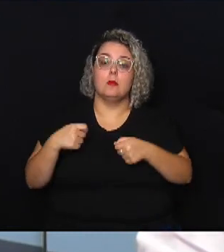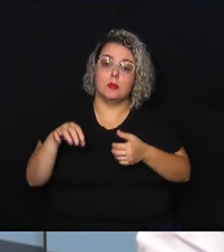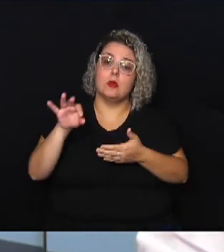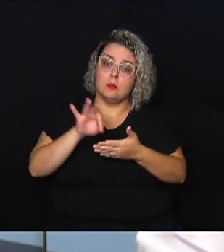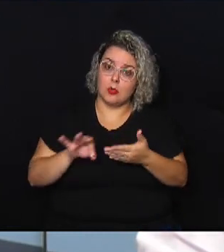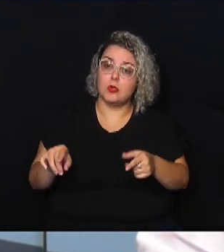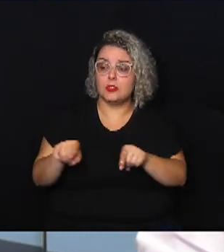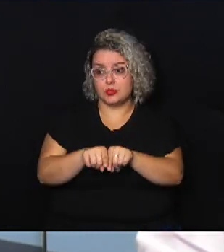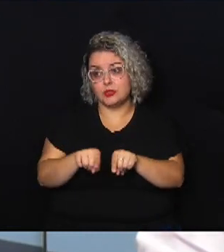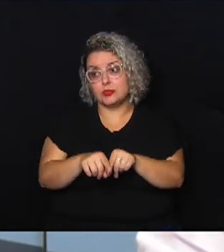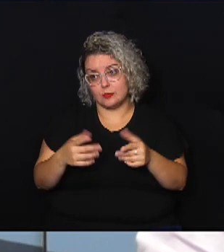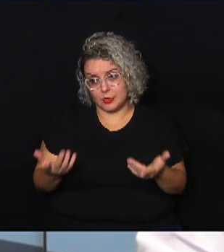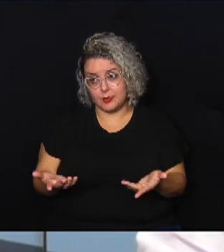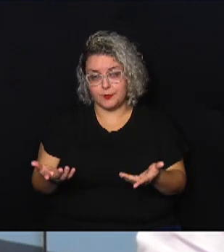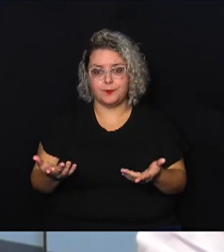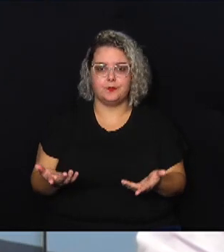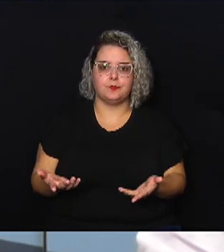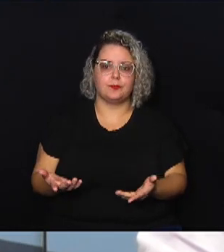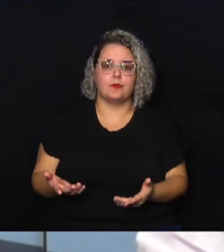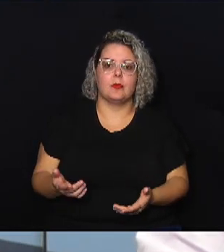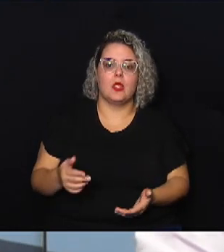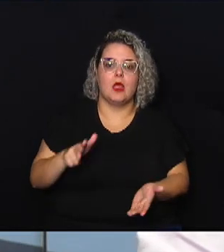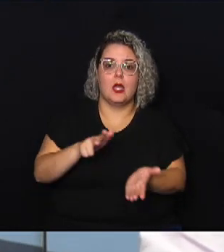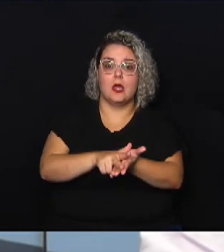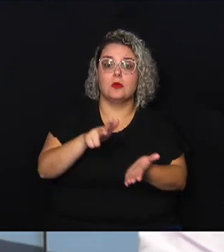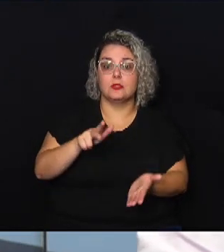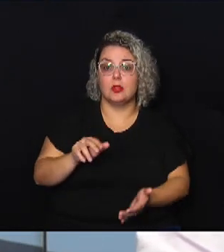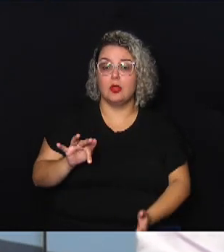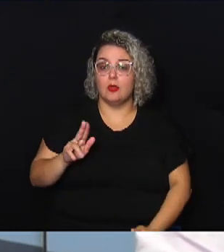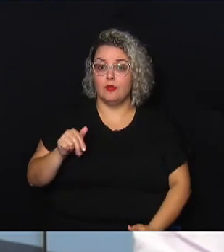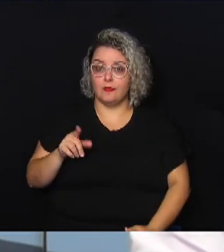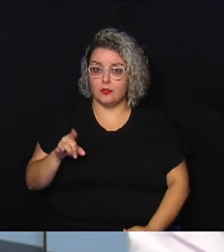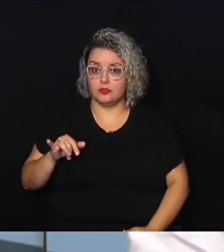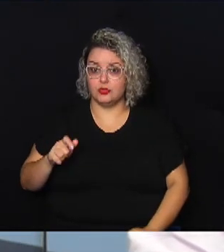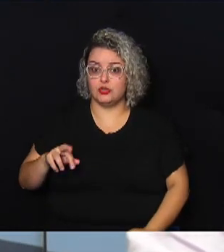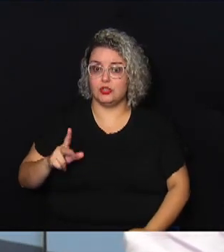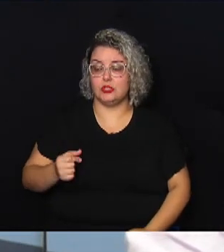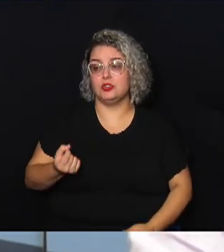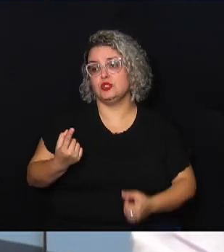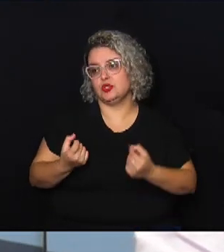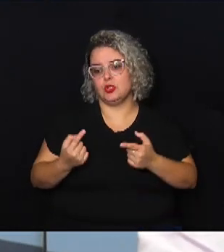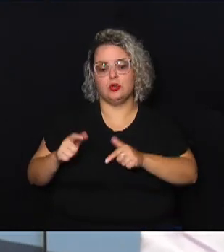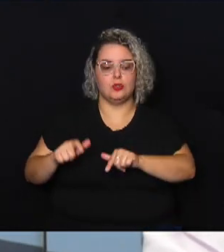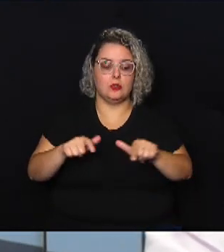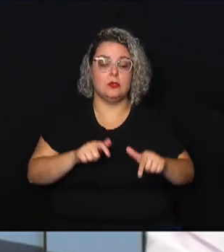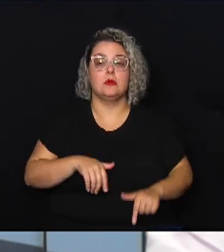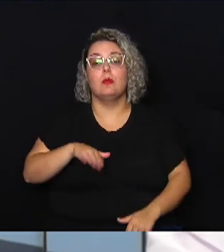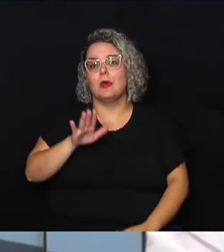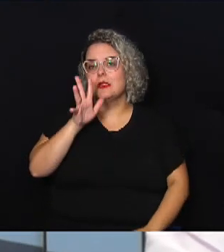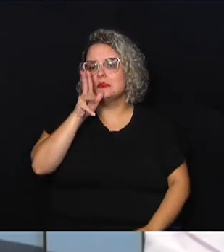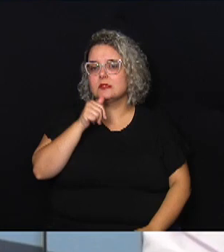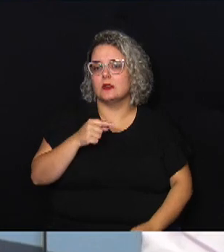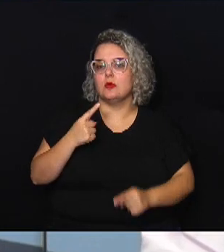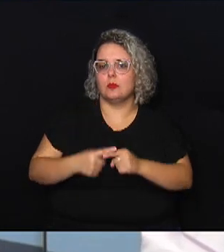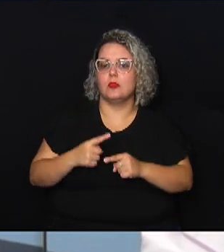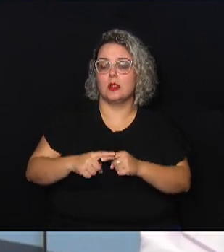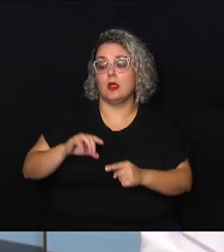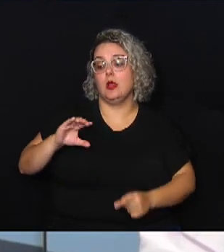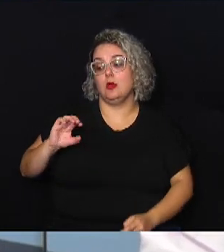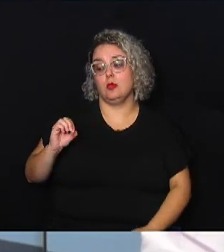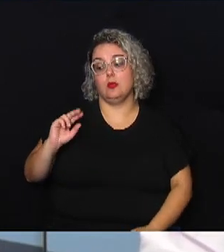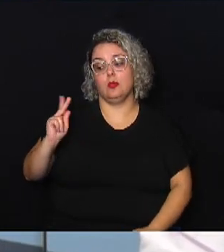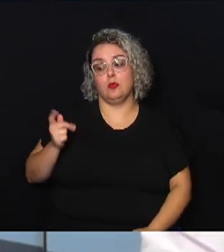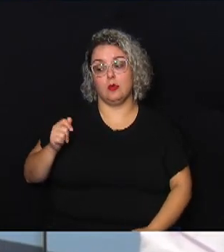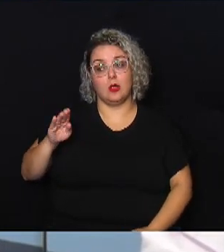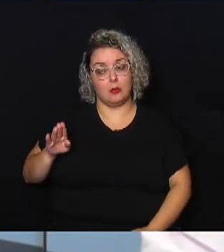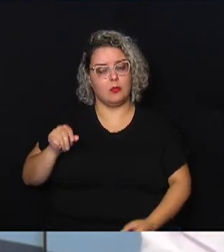também. A regularização fundiária, às vezes, de algumas regiões, são mais demoradas, porque a Coab faz certinho. Ela